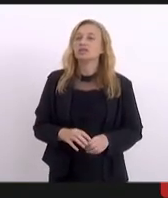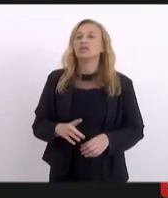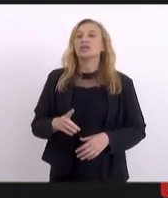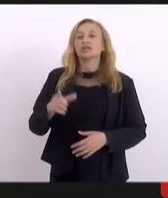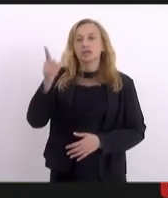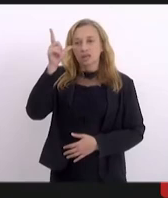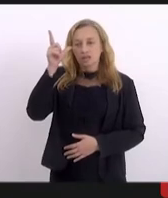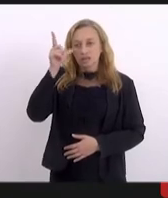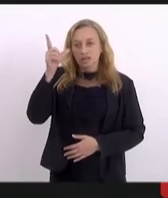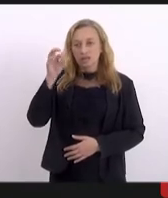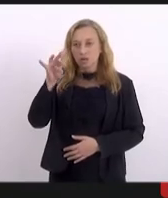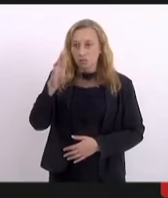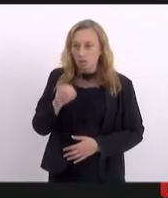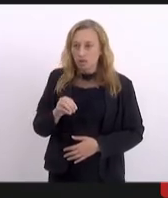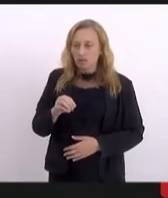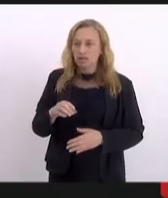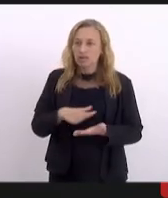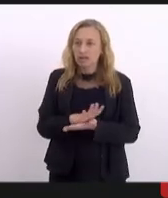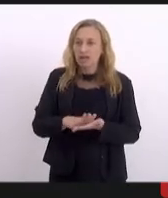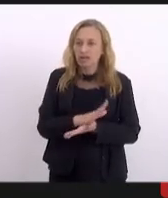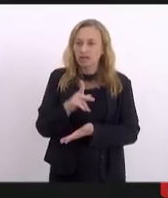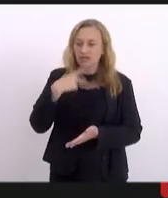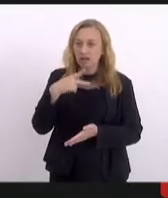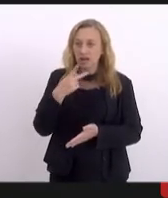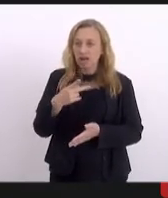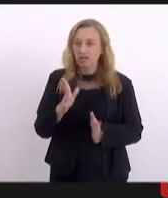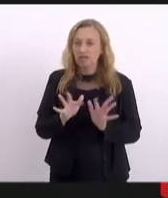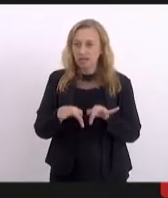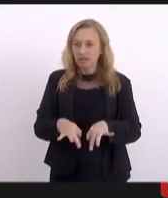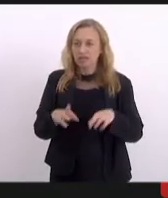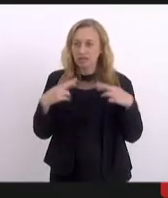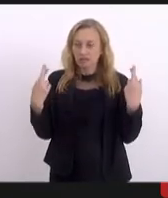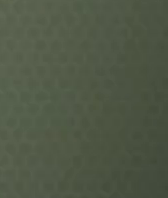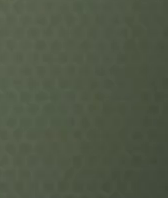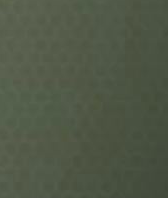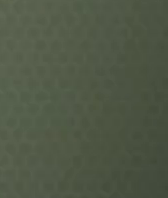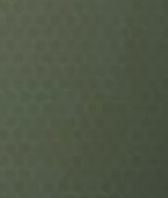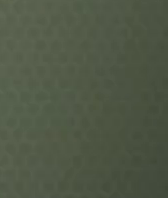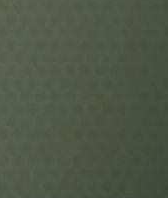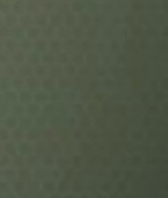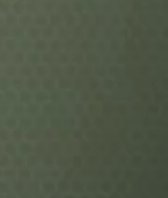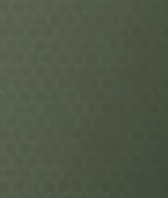Lucinha e doutor Deodalto. nada mais havendo a tratar, é quase encerrada a presente reunião.